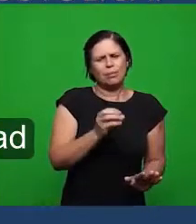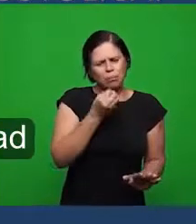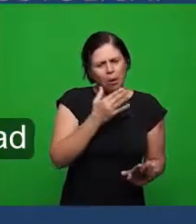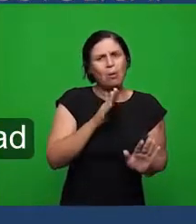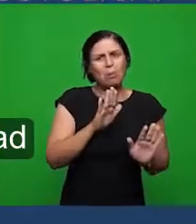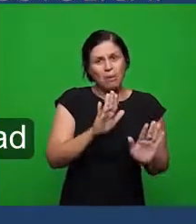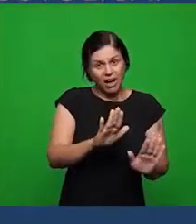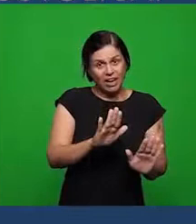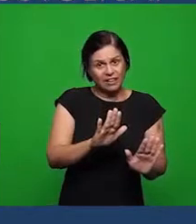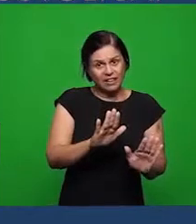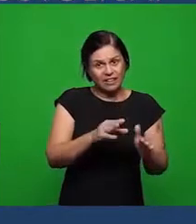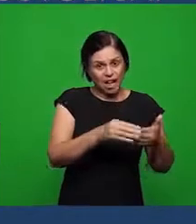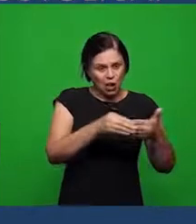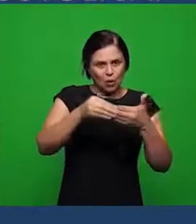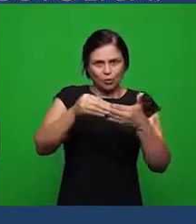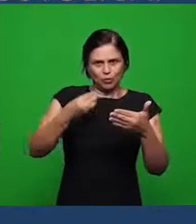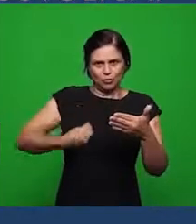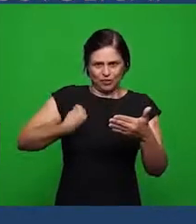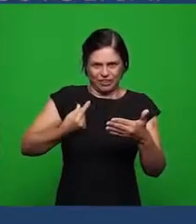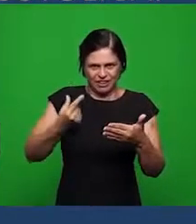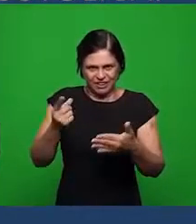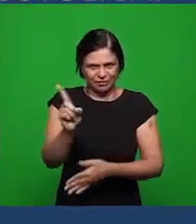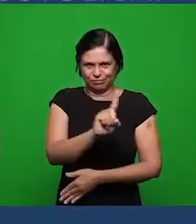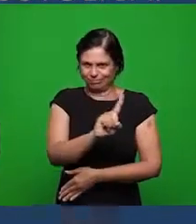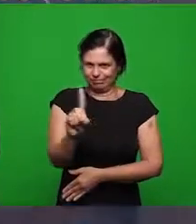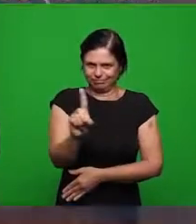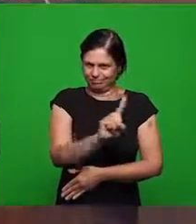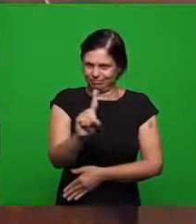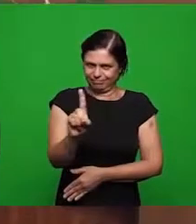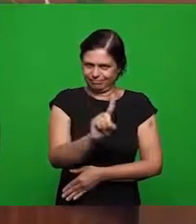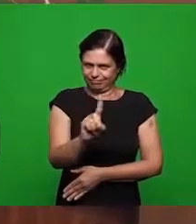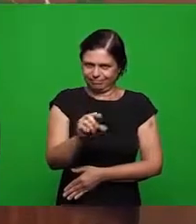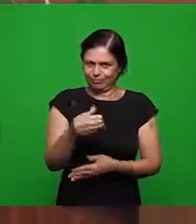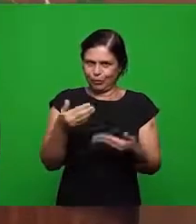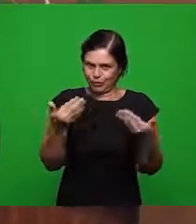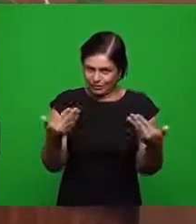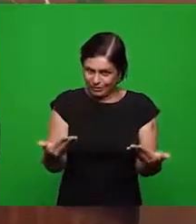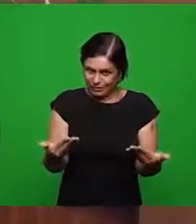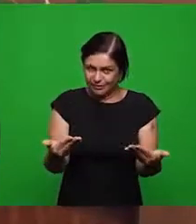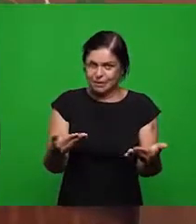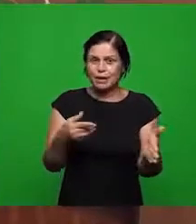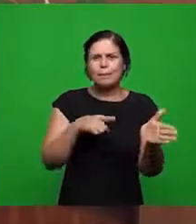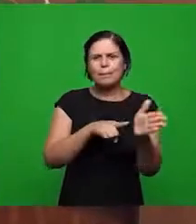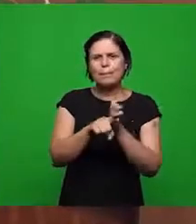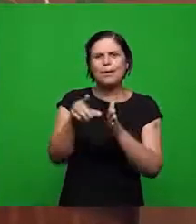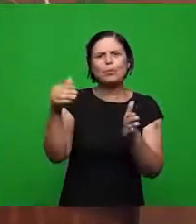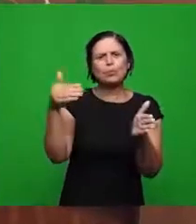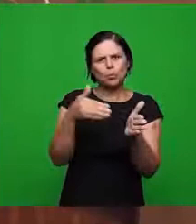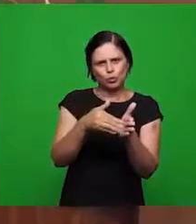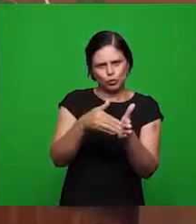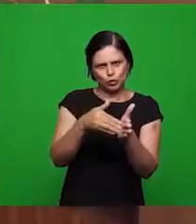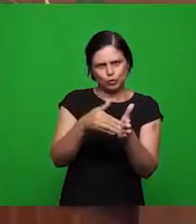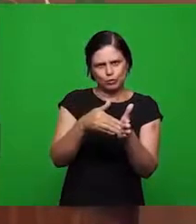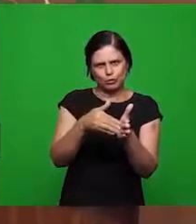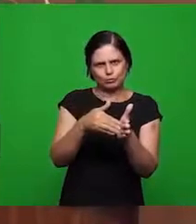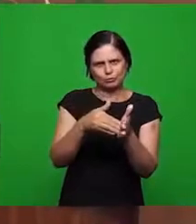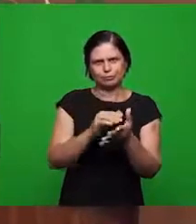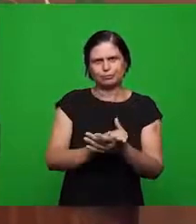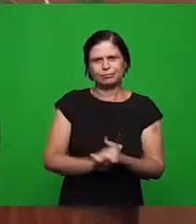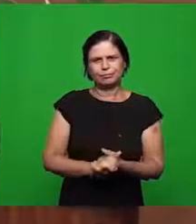mas que não leva a vida eterna vamos a última pergunta que eu